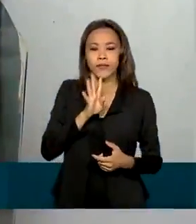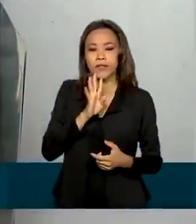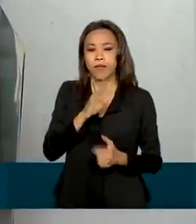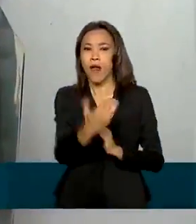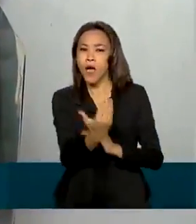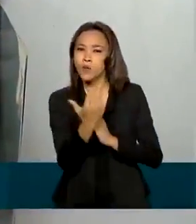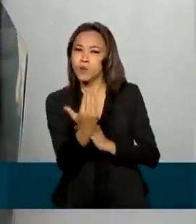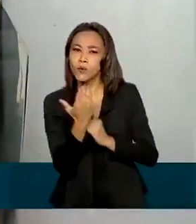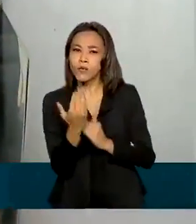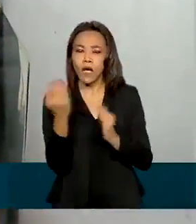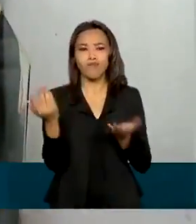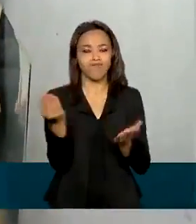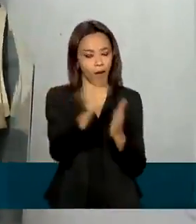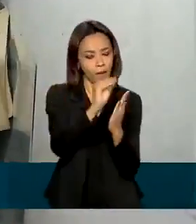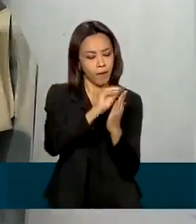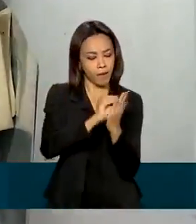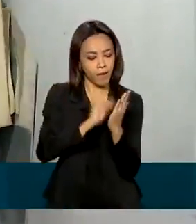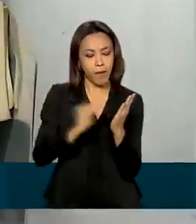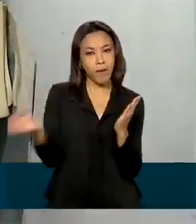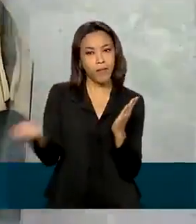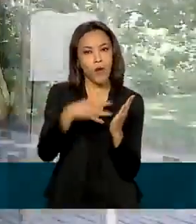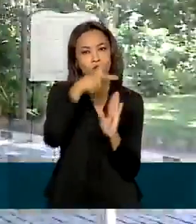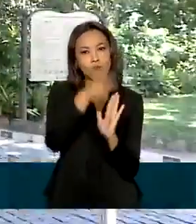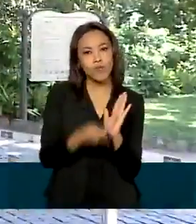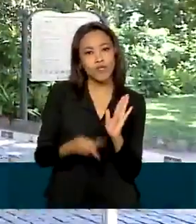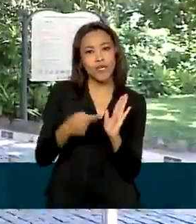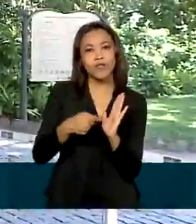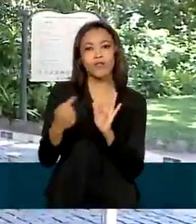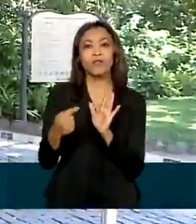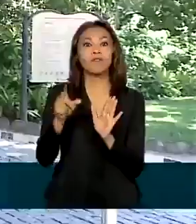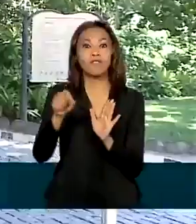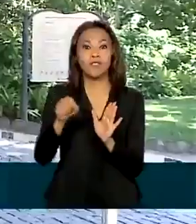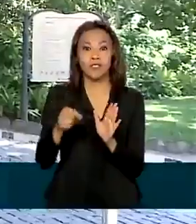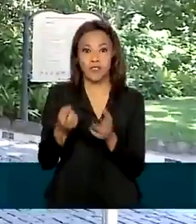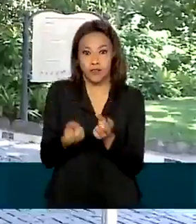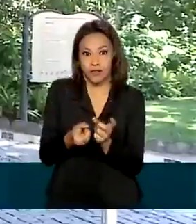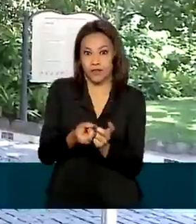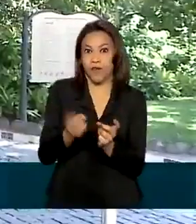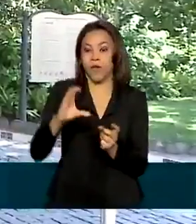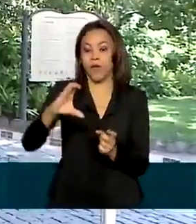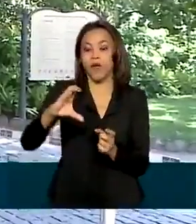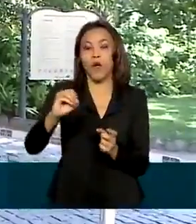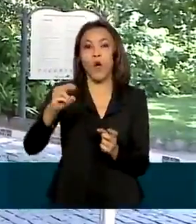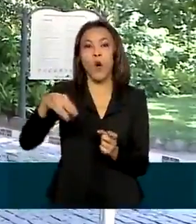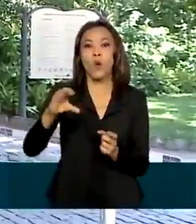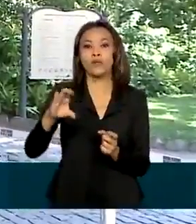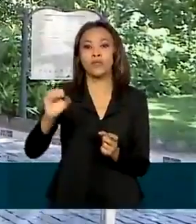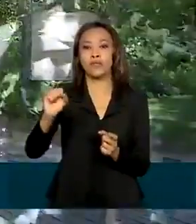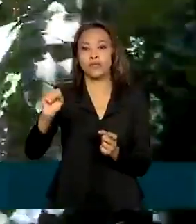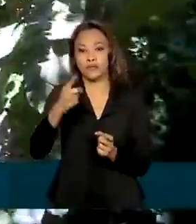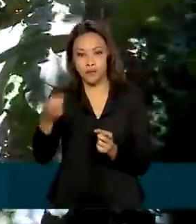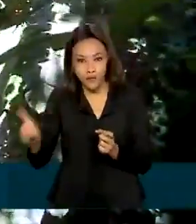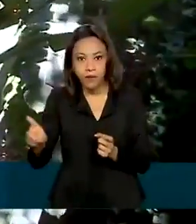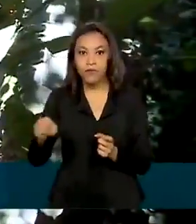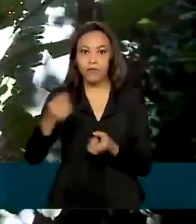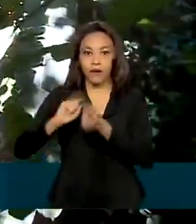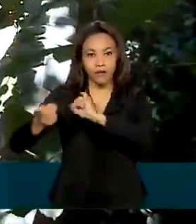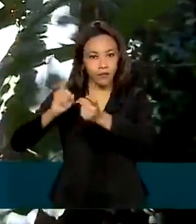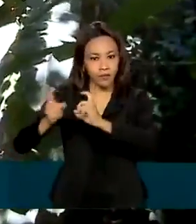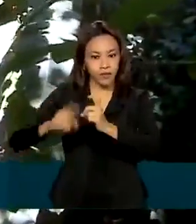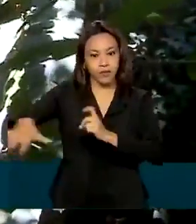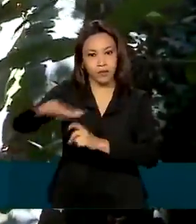ajudar na elaboração de novos projetos de concessões. O Jardim Botânico é considerado um dos mais importantes do mundo.